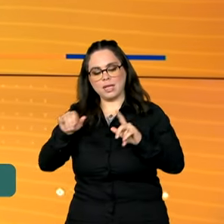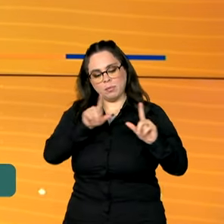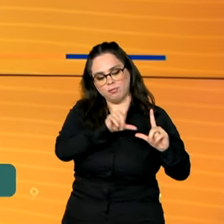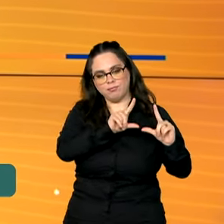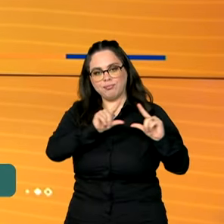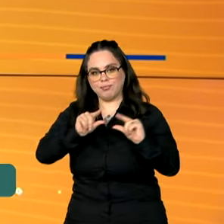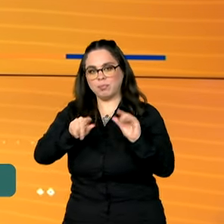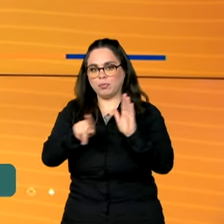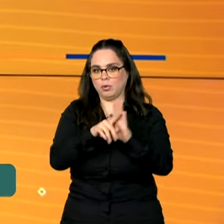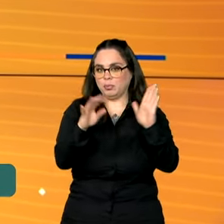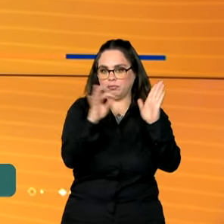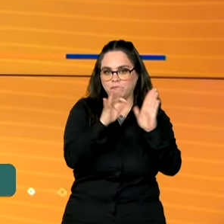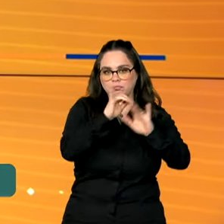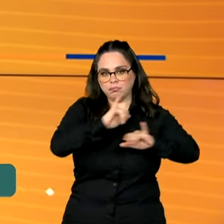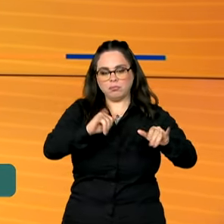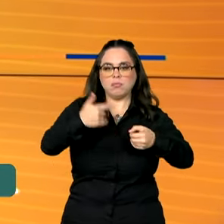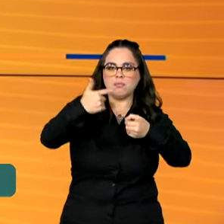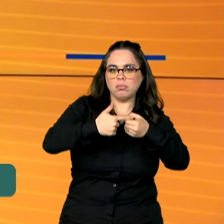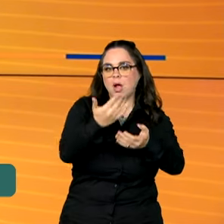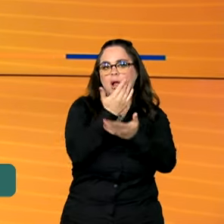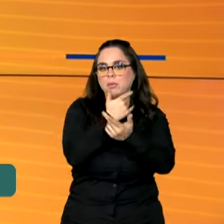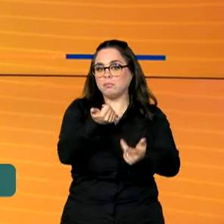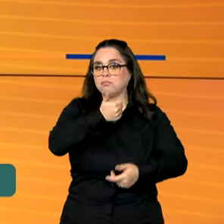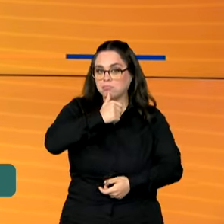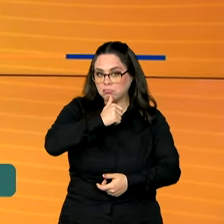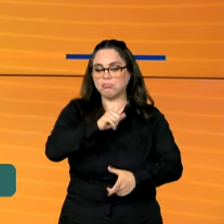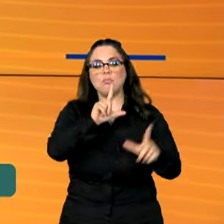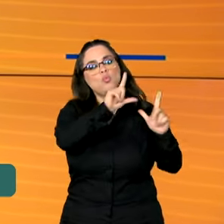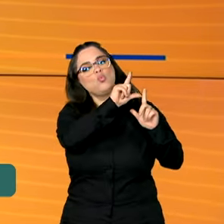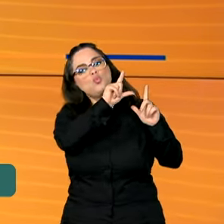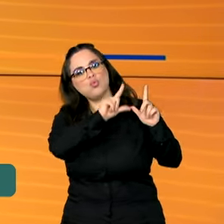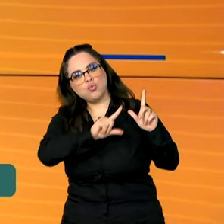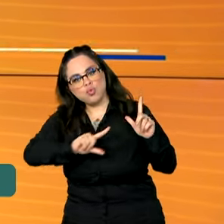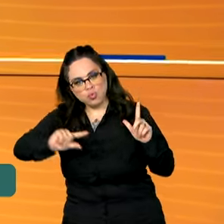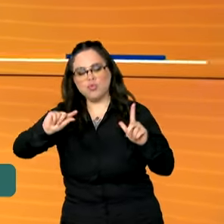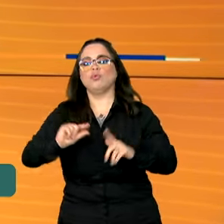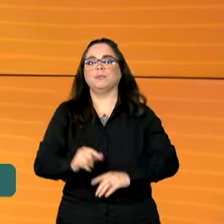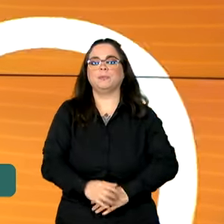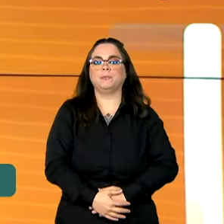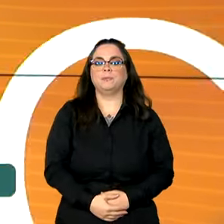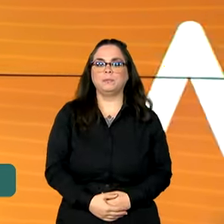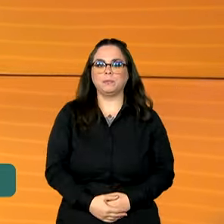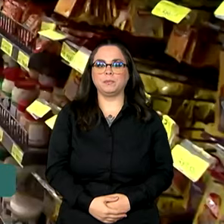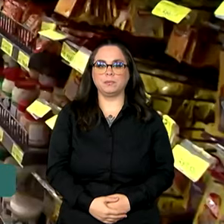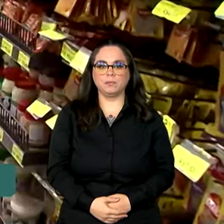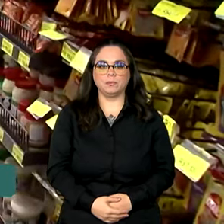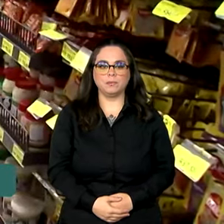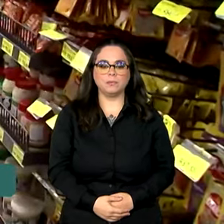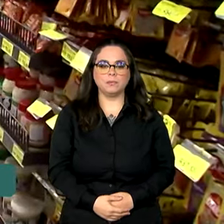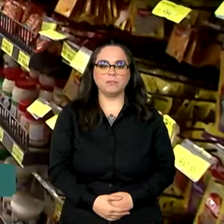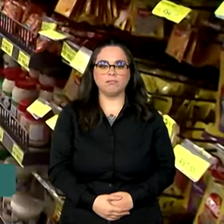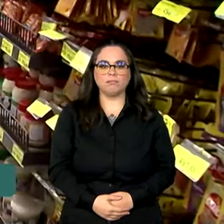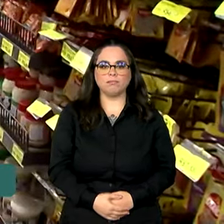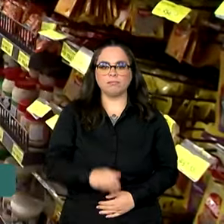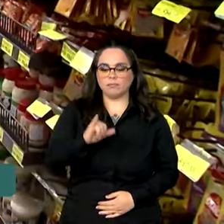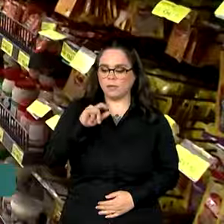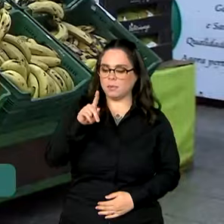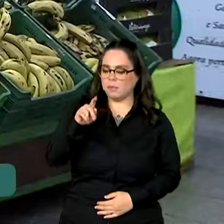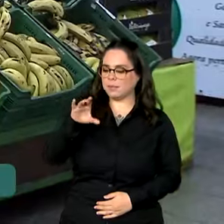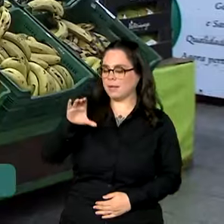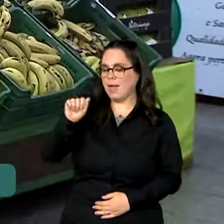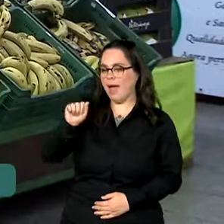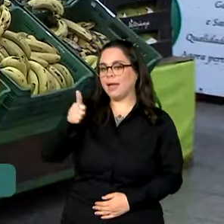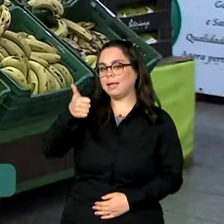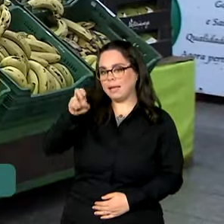segundo o IBGE. Combustíveis, alimentos e bebidas contribuíram para a queda no índice. O IPCA 15,